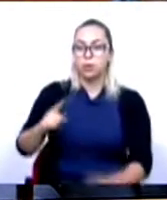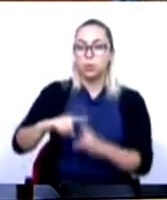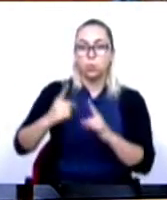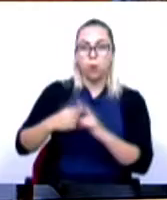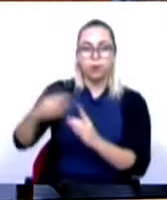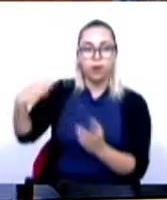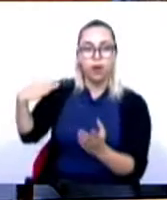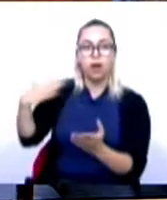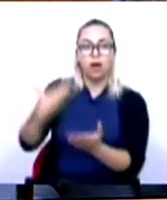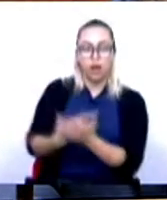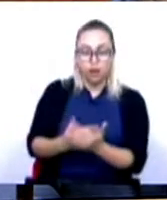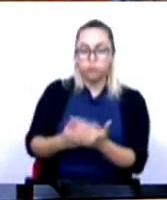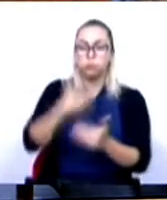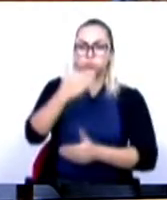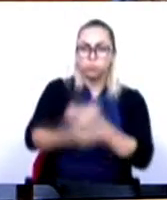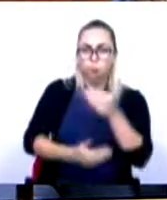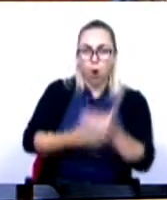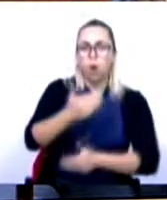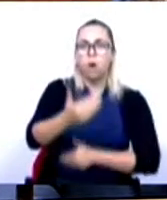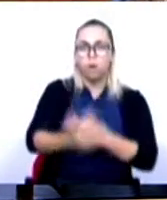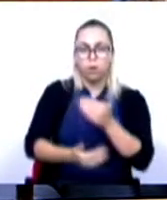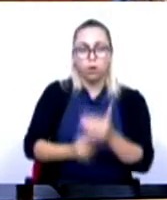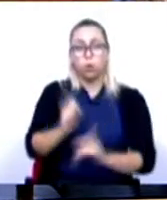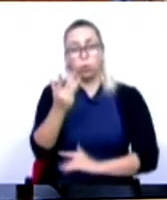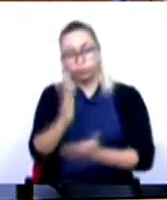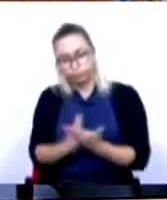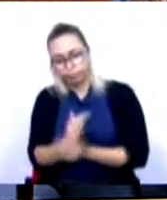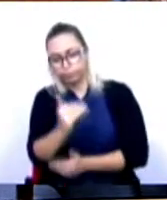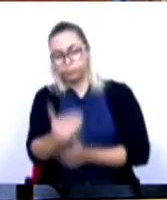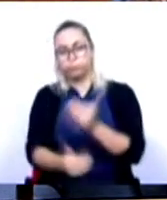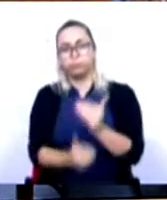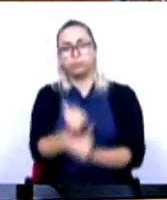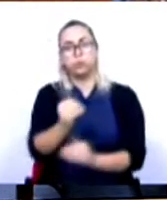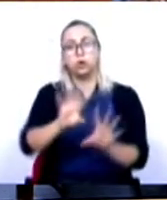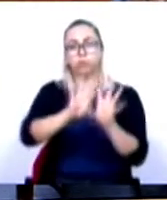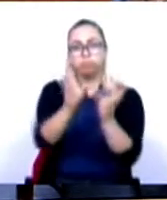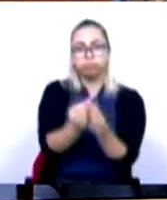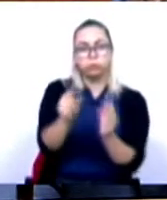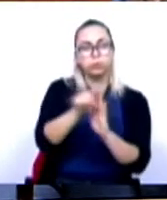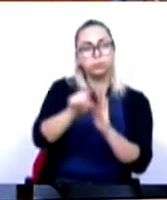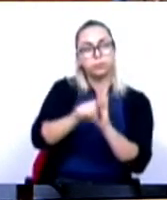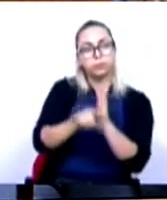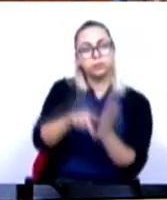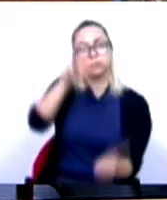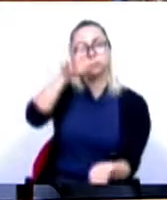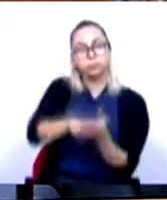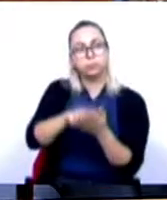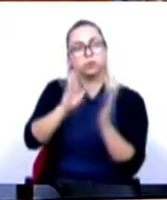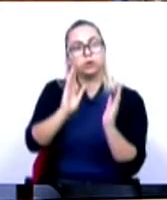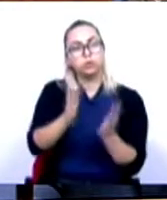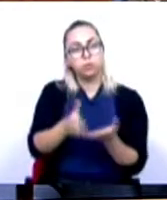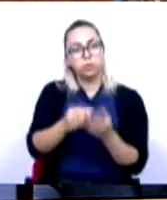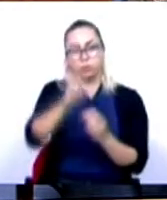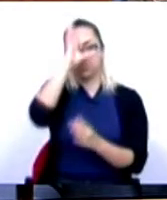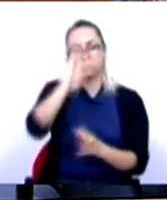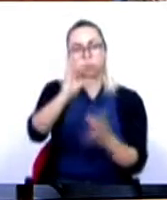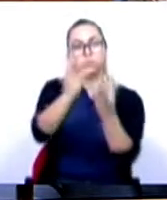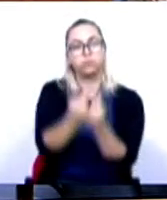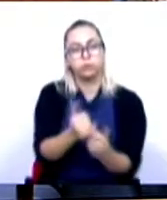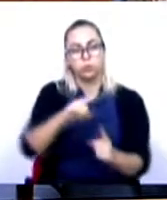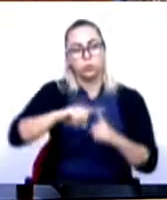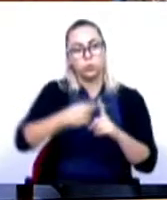temos vindo a executar, ou continuamos a executar, o conjunto de medidas que foram aprovadas no âmbito do Orçamento de